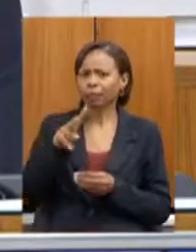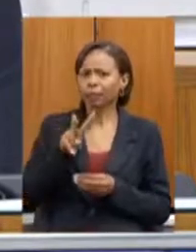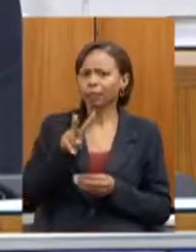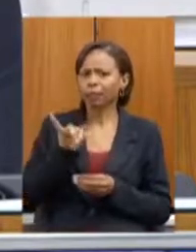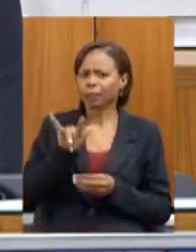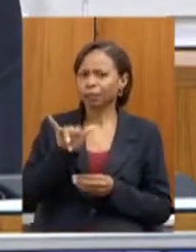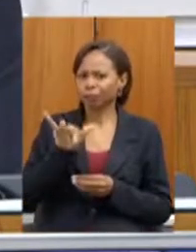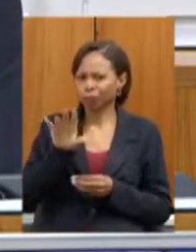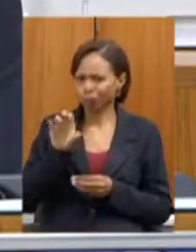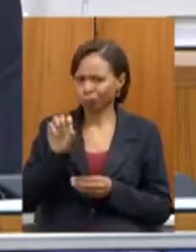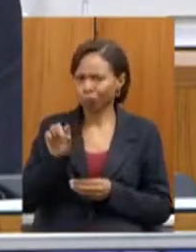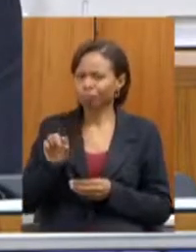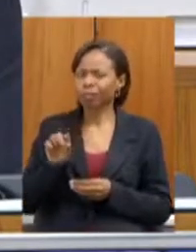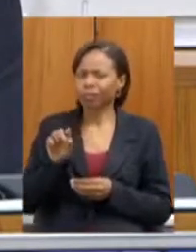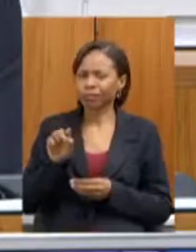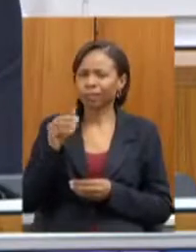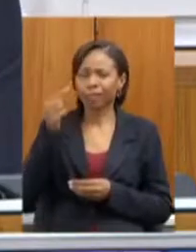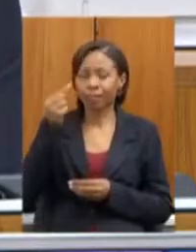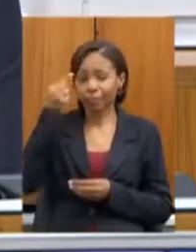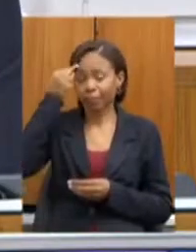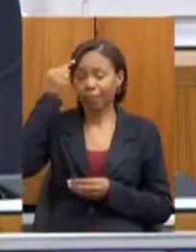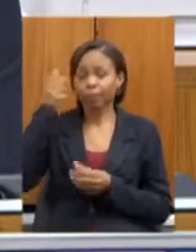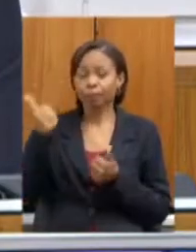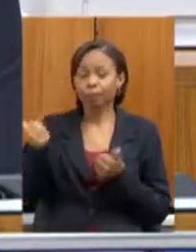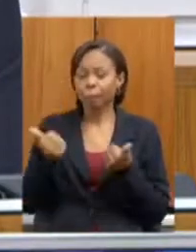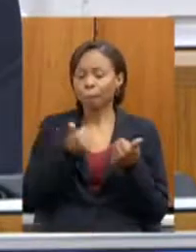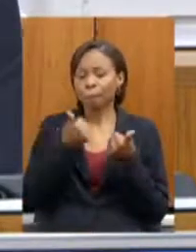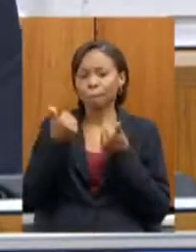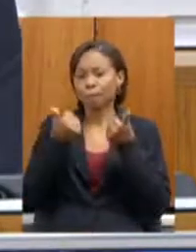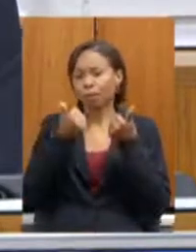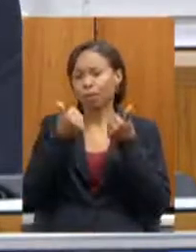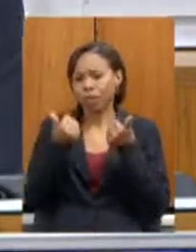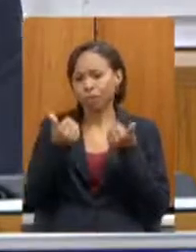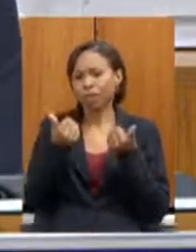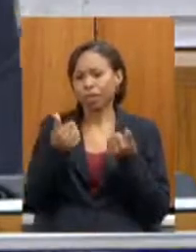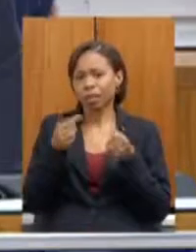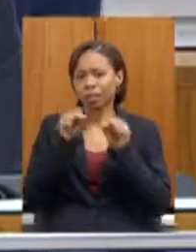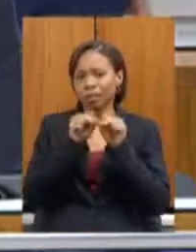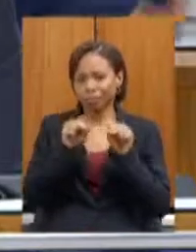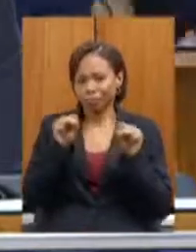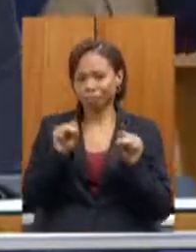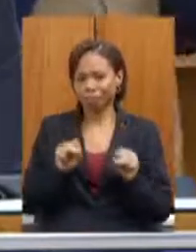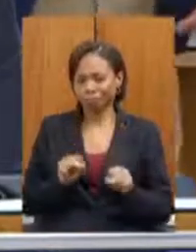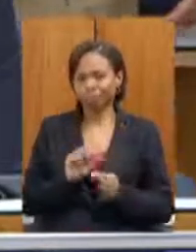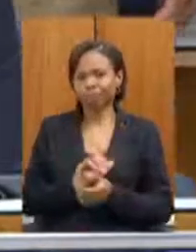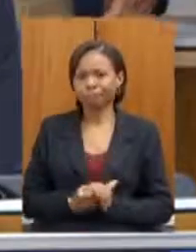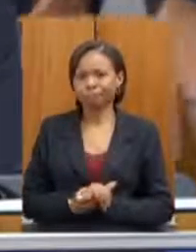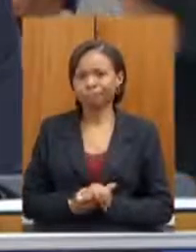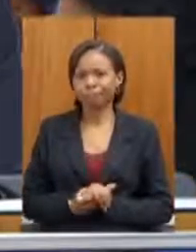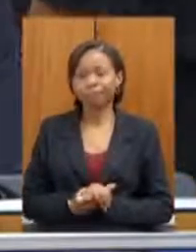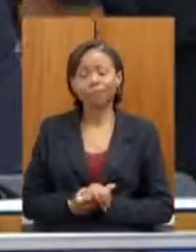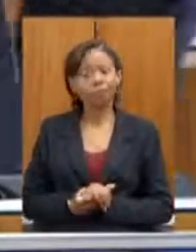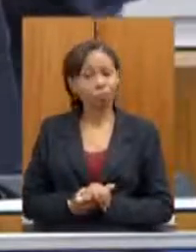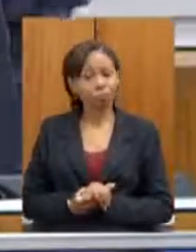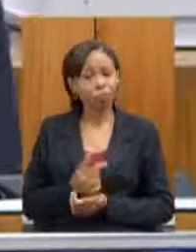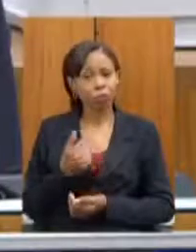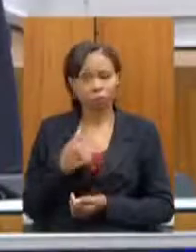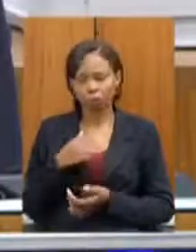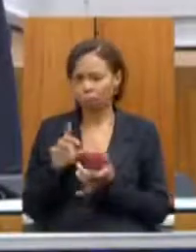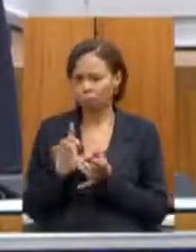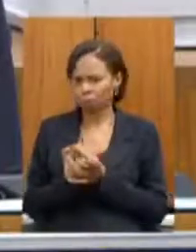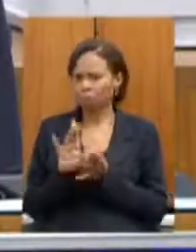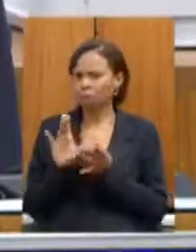para a melhoria desse sistema e também me colocar à disposição